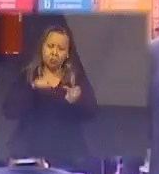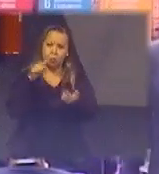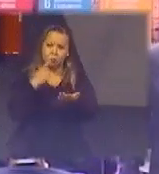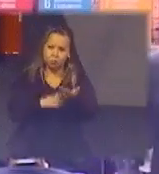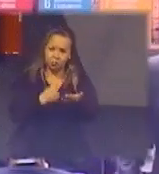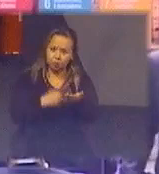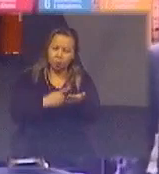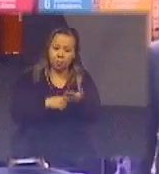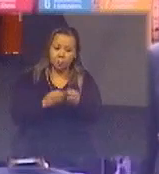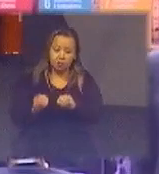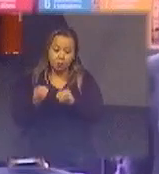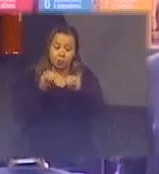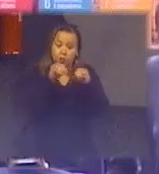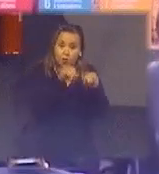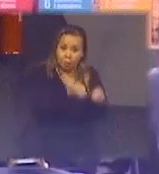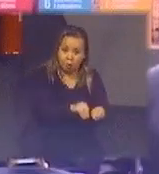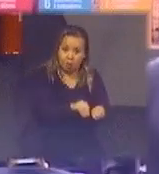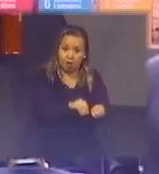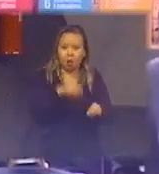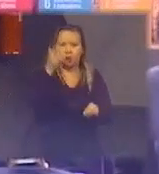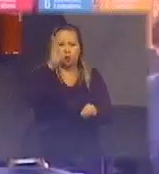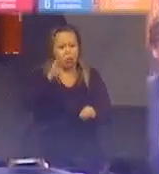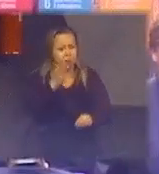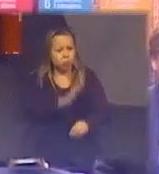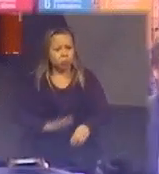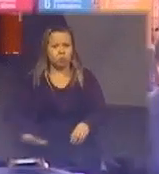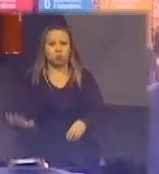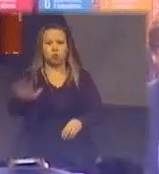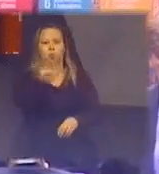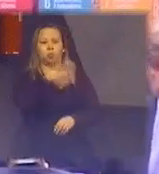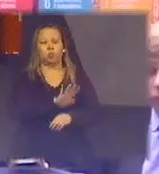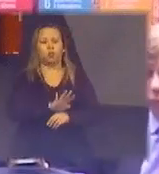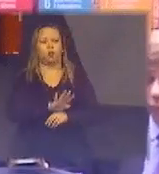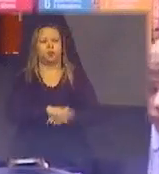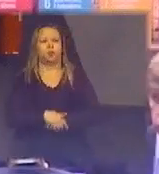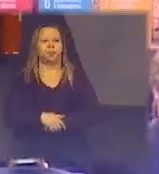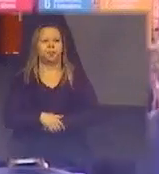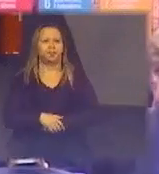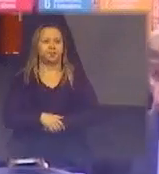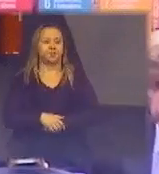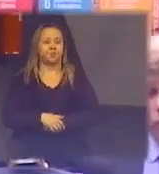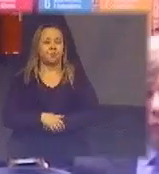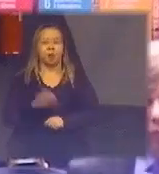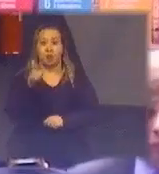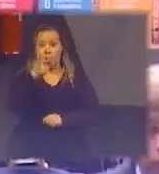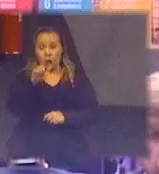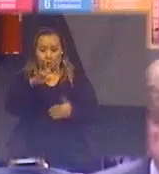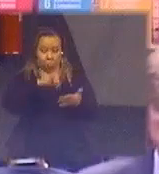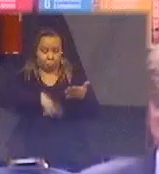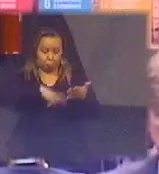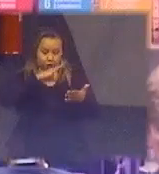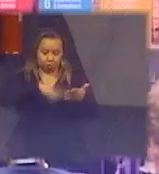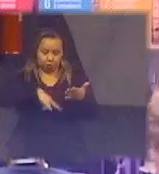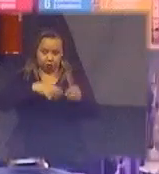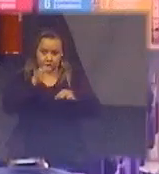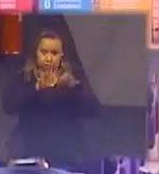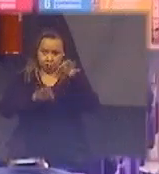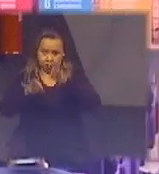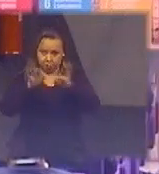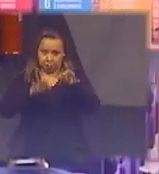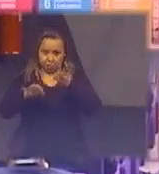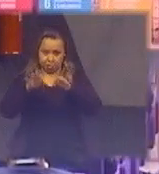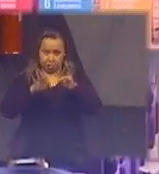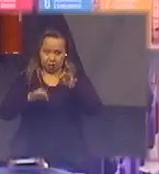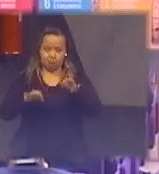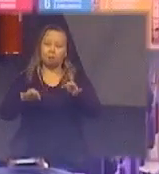implantar no Brasil inteiro uma outra documentação ou regulamentação que a gente precisa